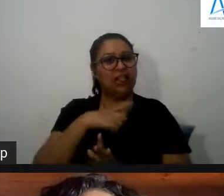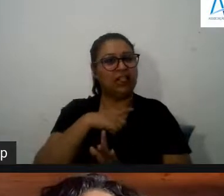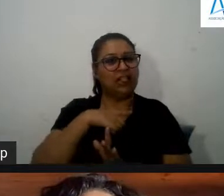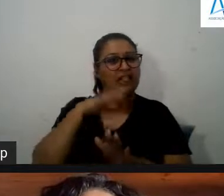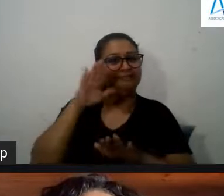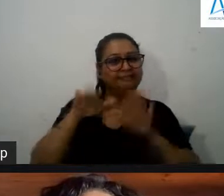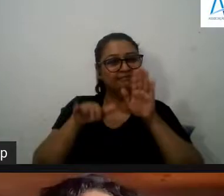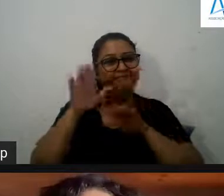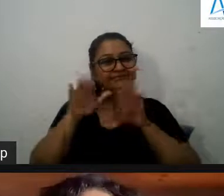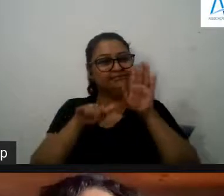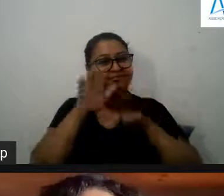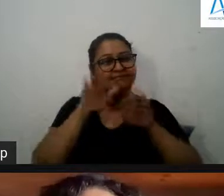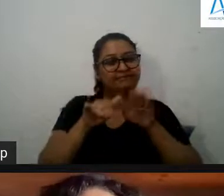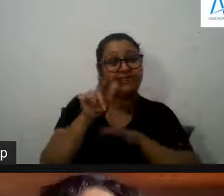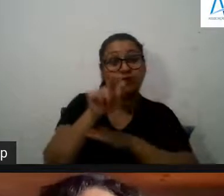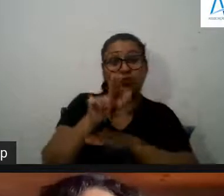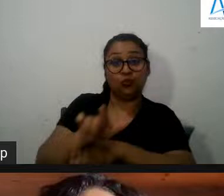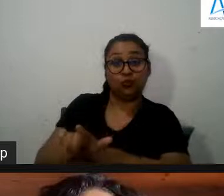de continuar